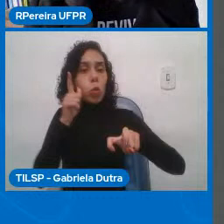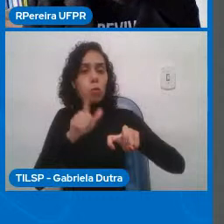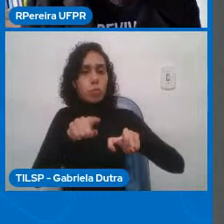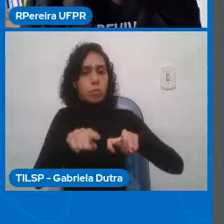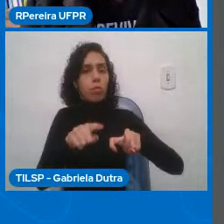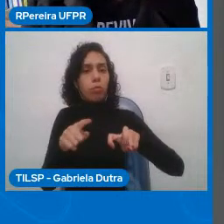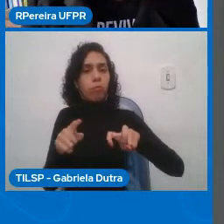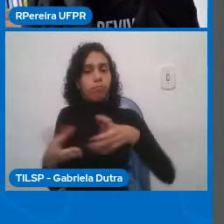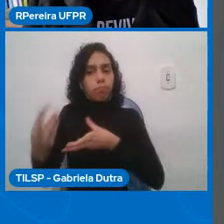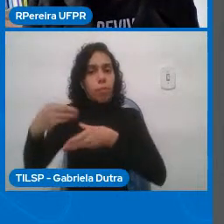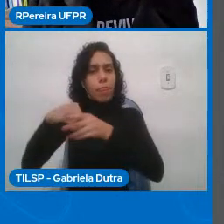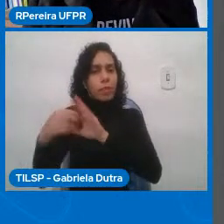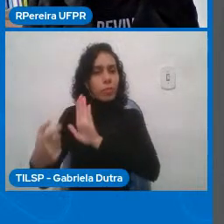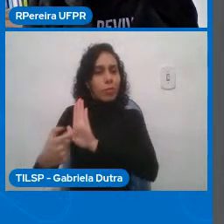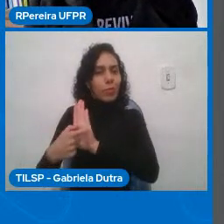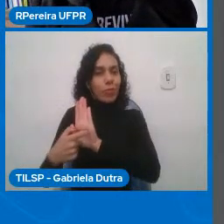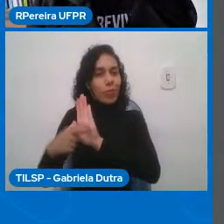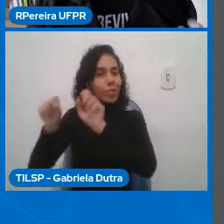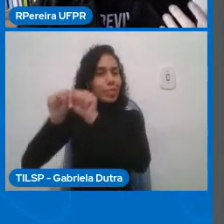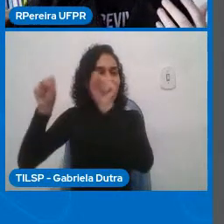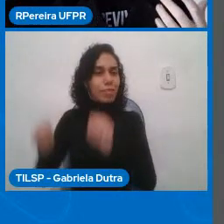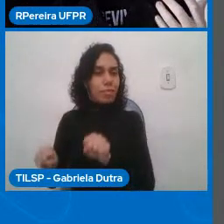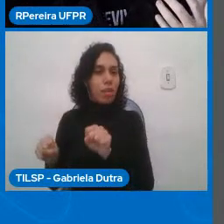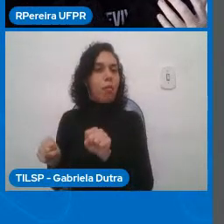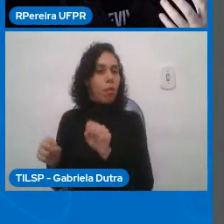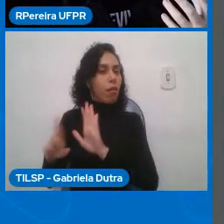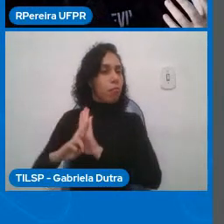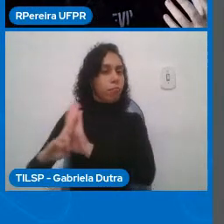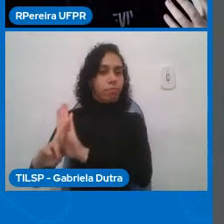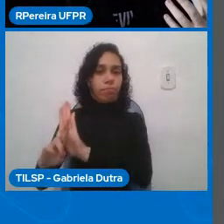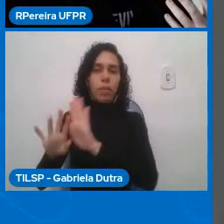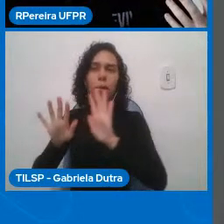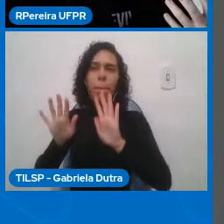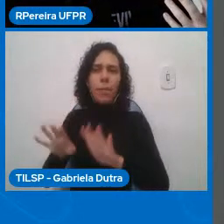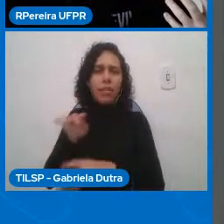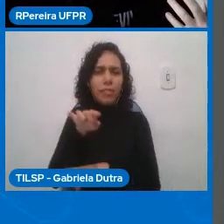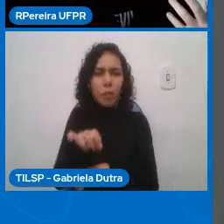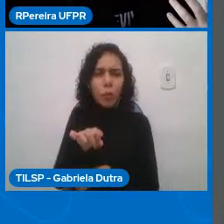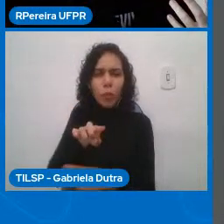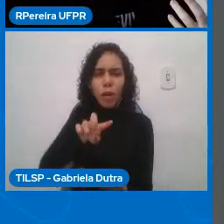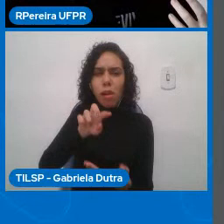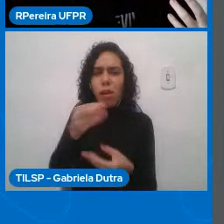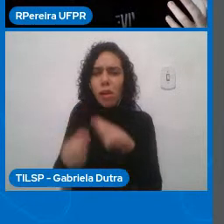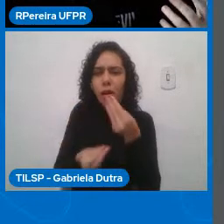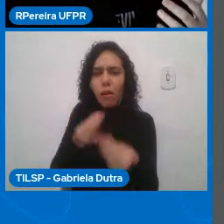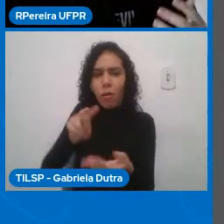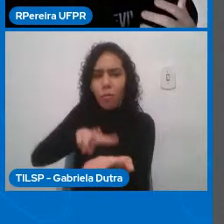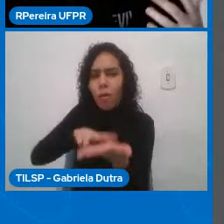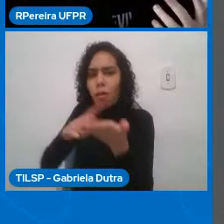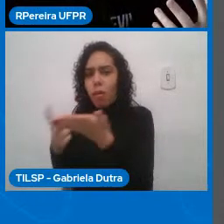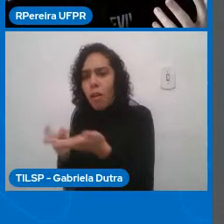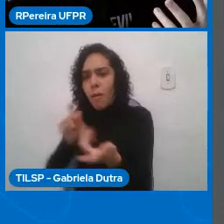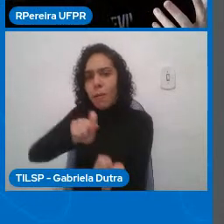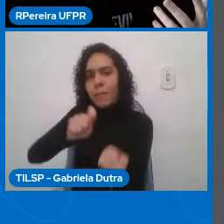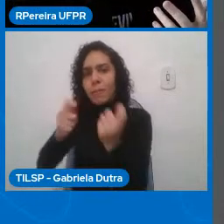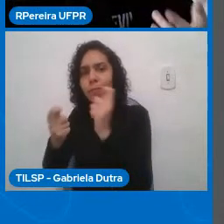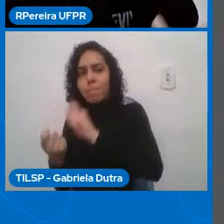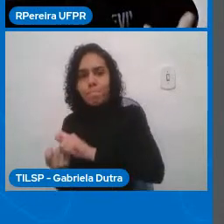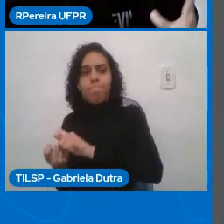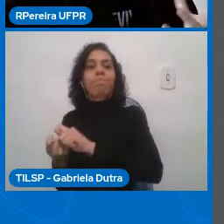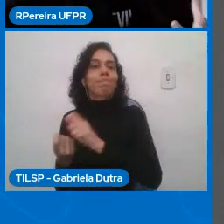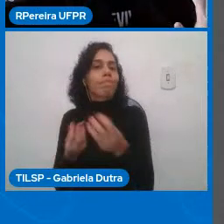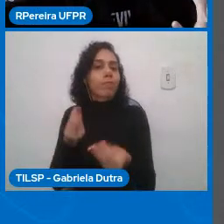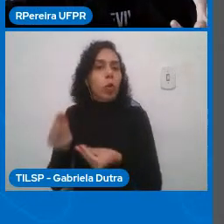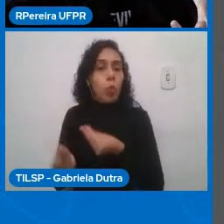como é que eu efetivamente estou traduzindo isso o que eu tenho que prestar atenção que entender num contexto numa organização